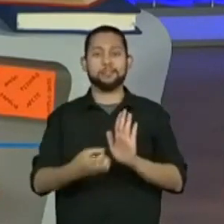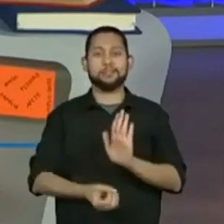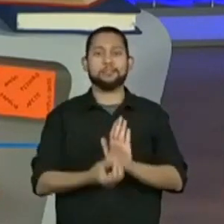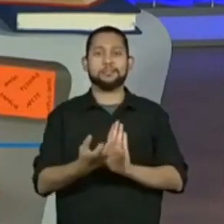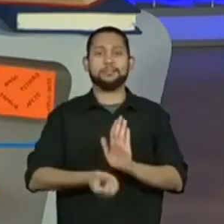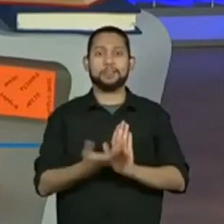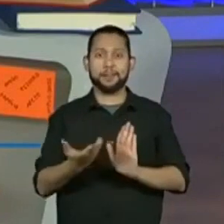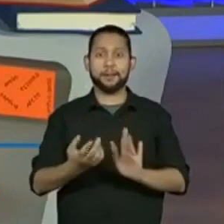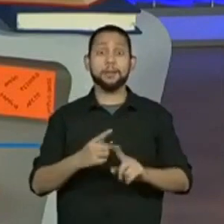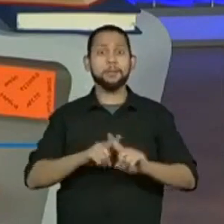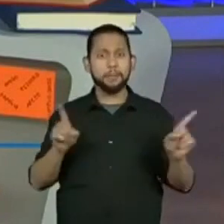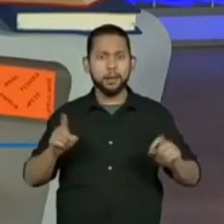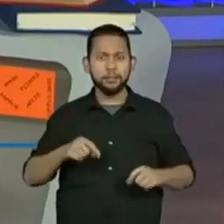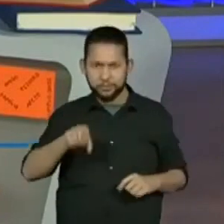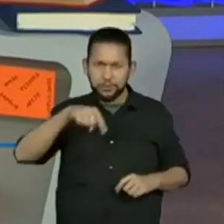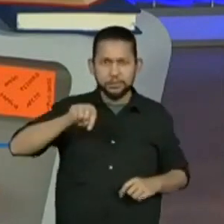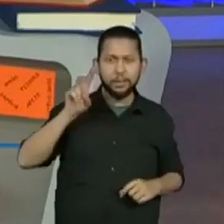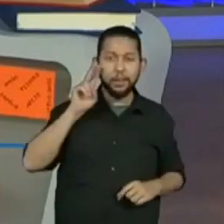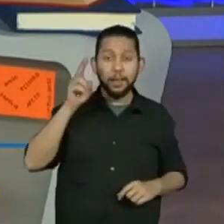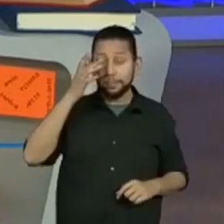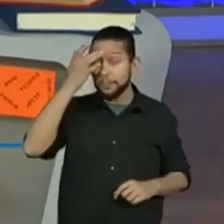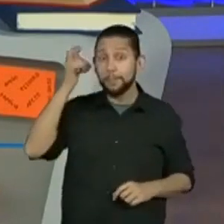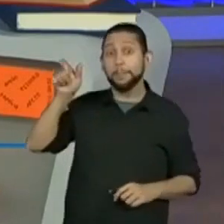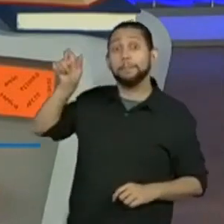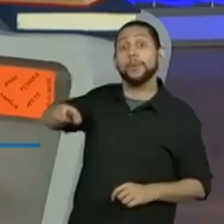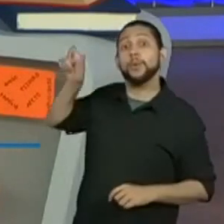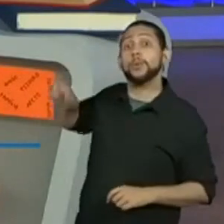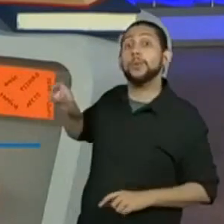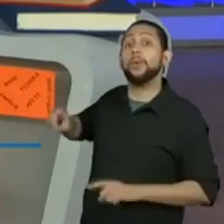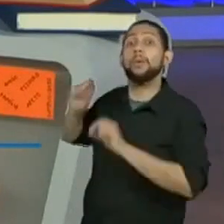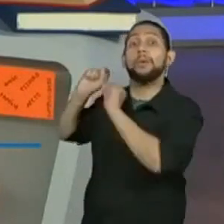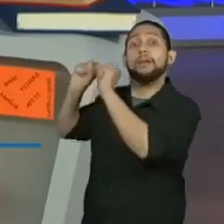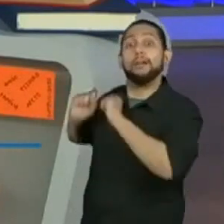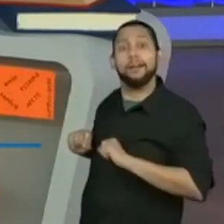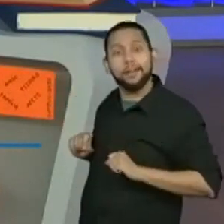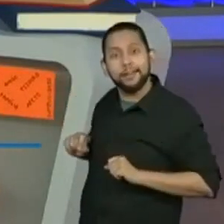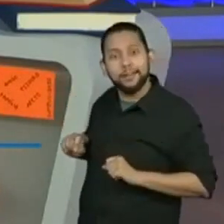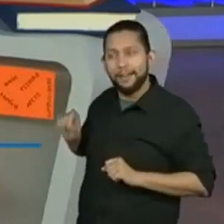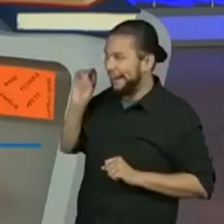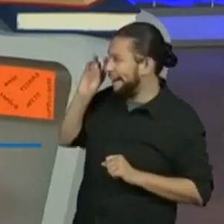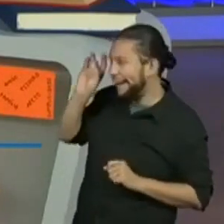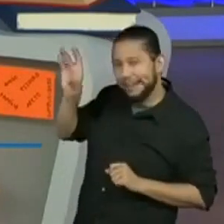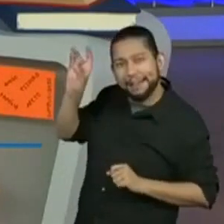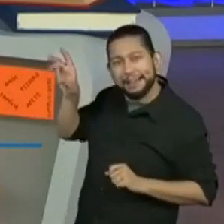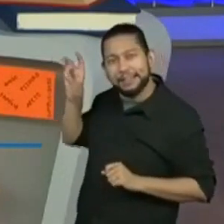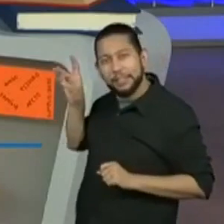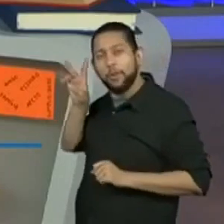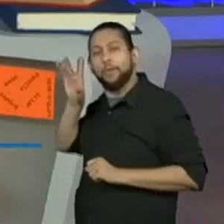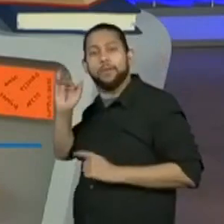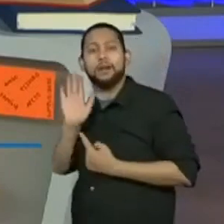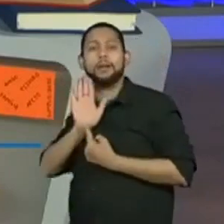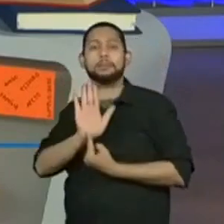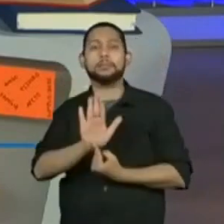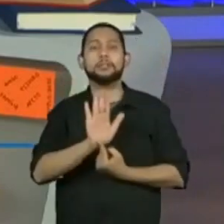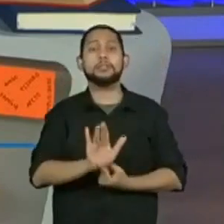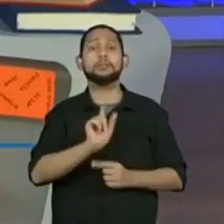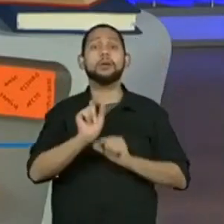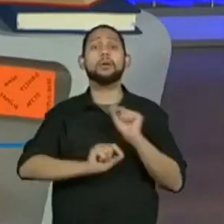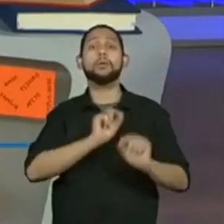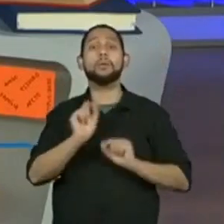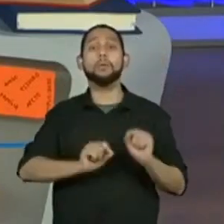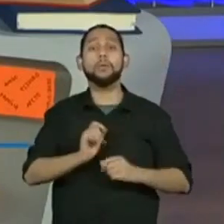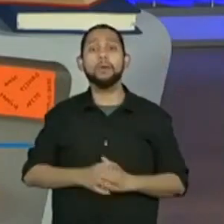Mas, vocês se lembram dos participantes? E como cada um fará a sua apresentação?